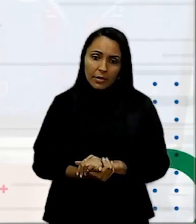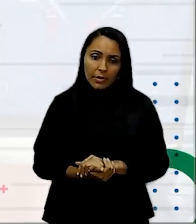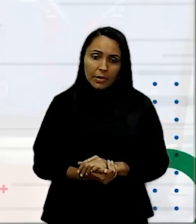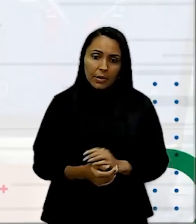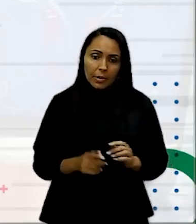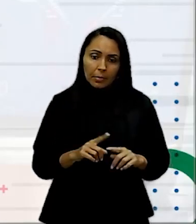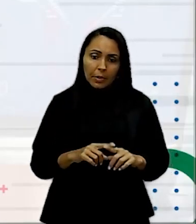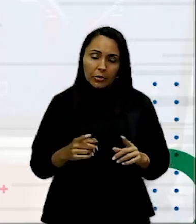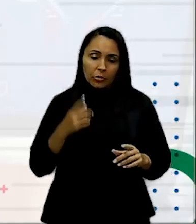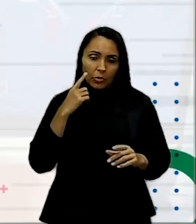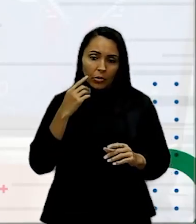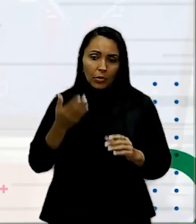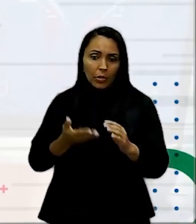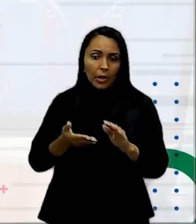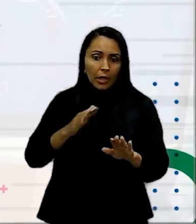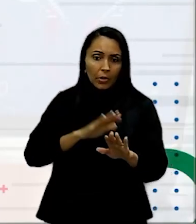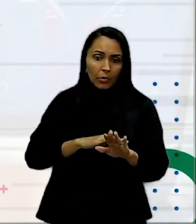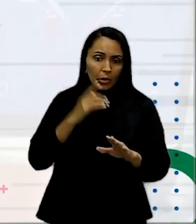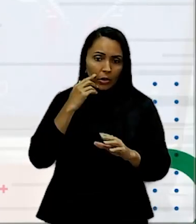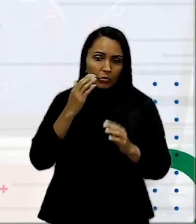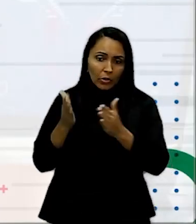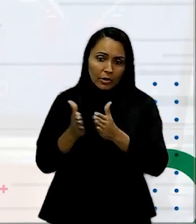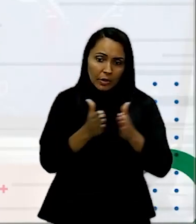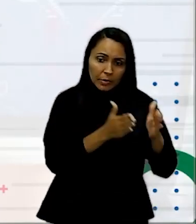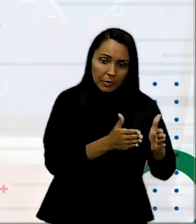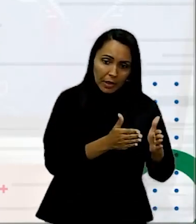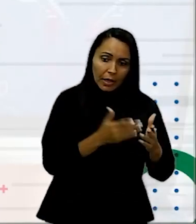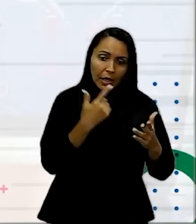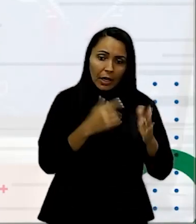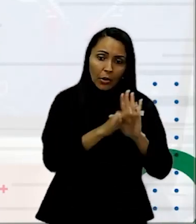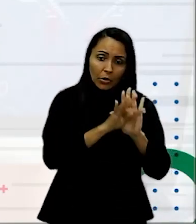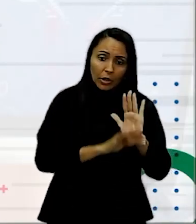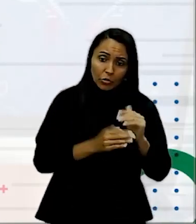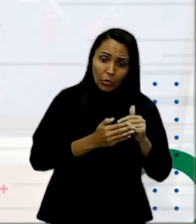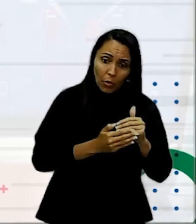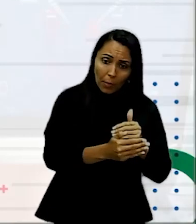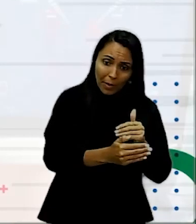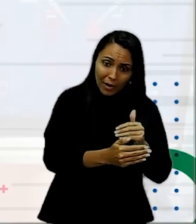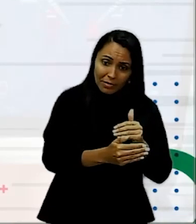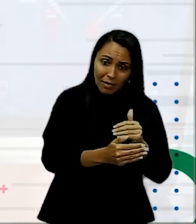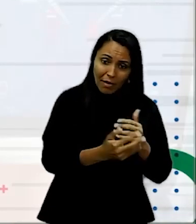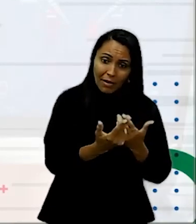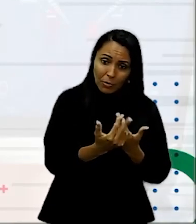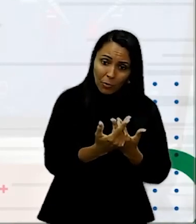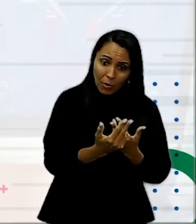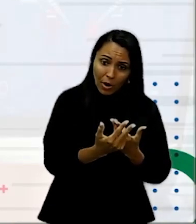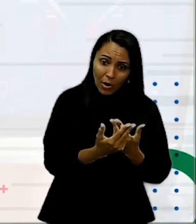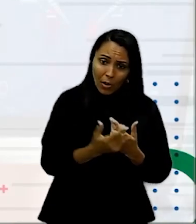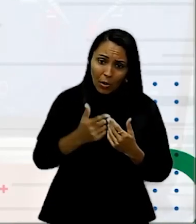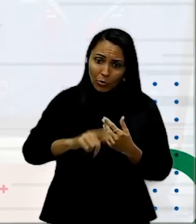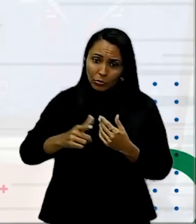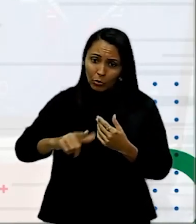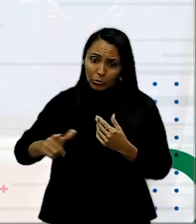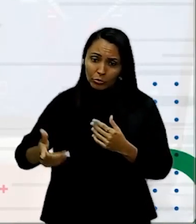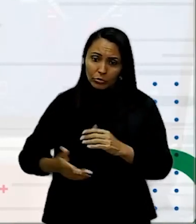utilizo o recuo Eu jogo essas aspas para cá E o meu texto começa igual aos outros